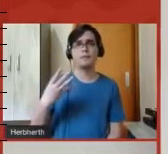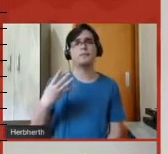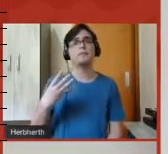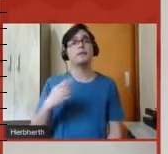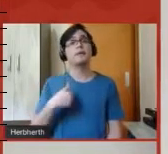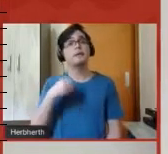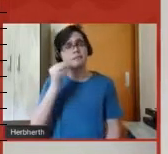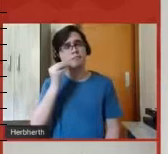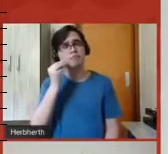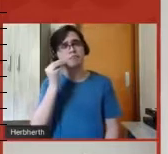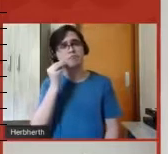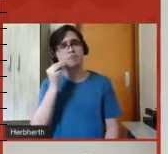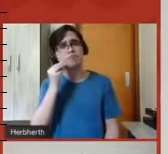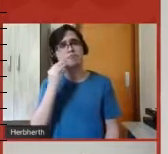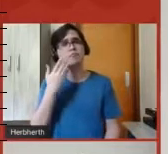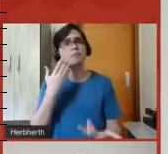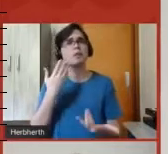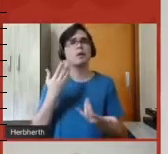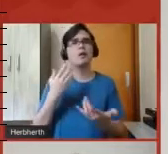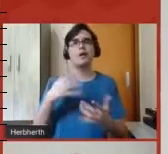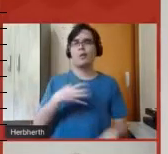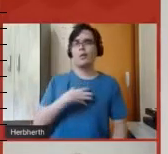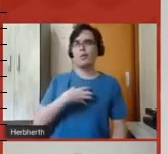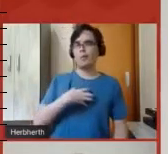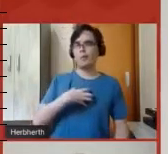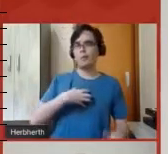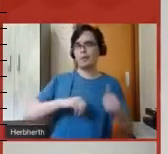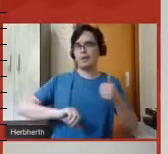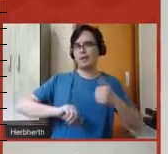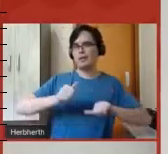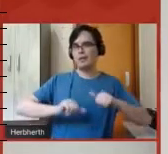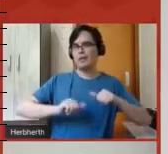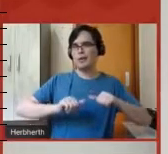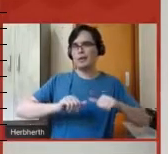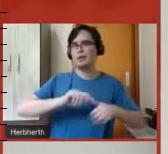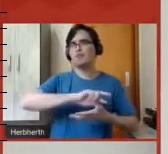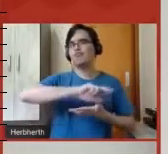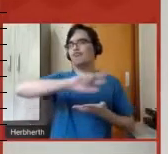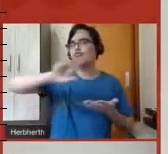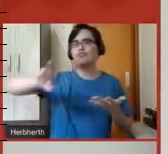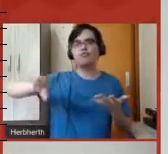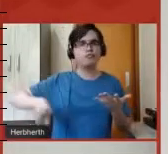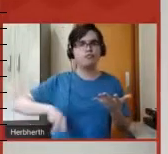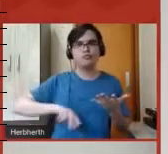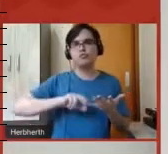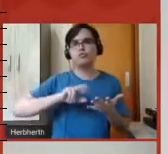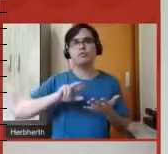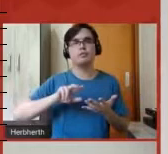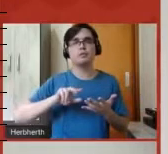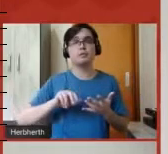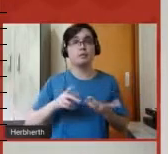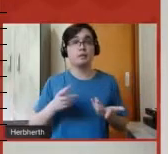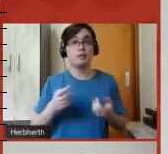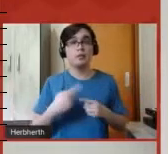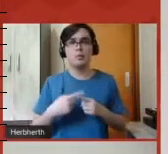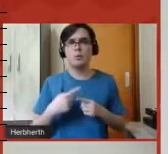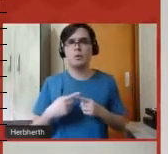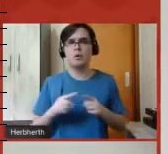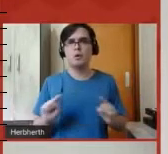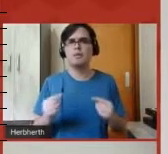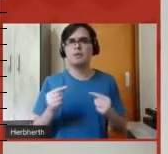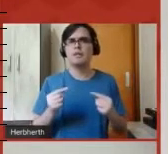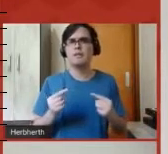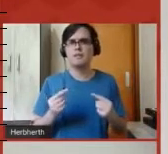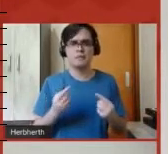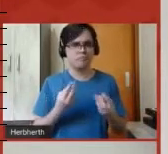os formatos de avaliação. Porque aqui a gente entra naquele desafio de que está como avaliar,